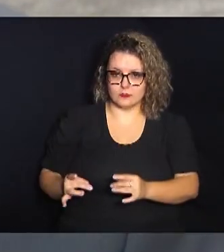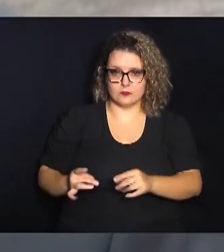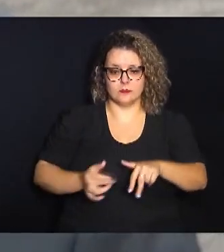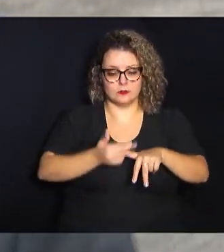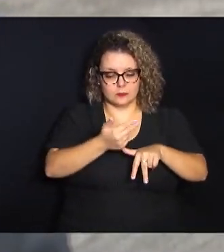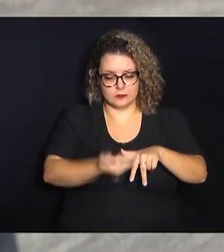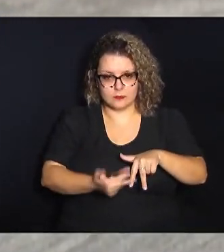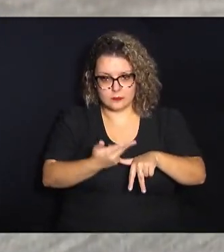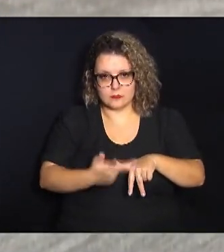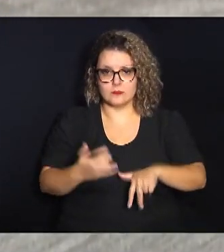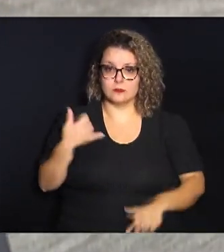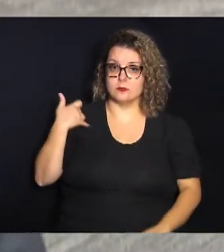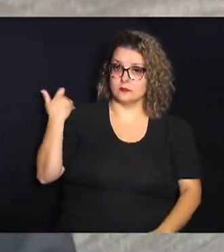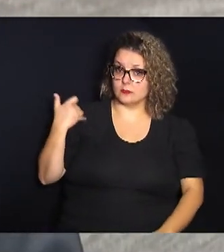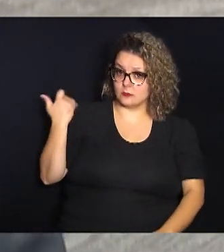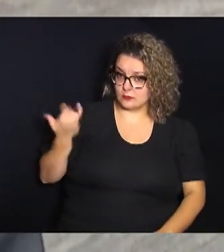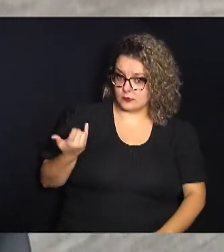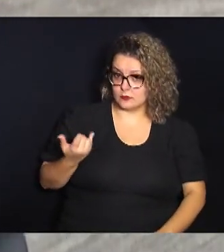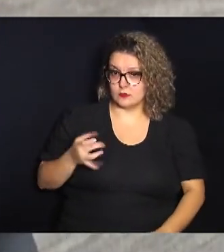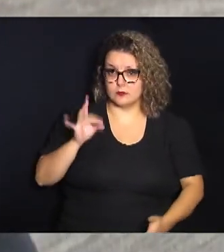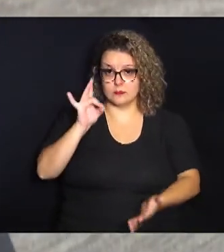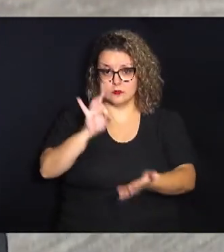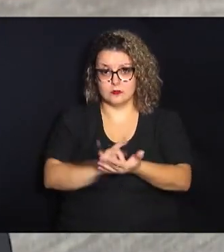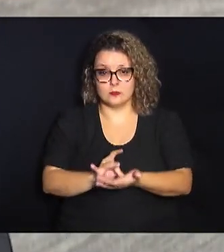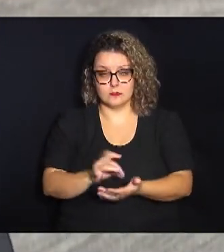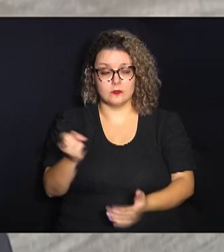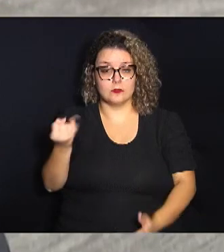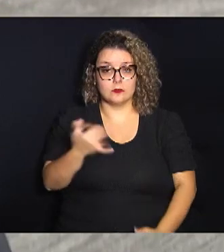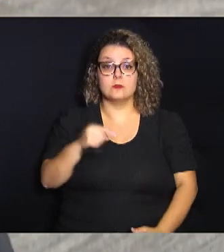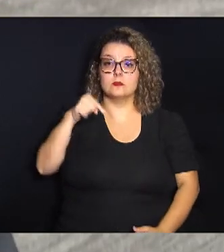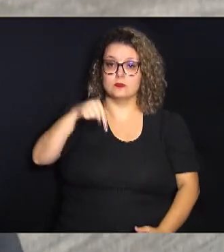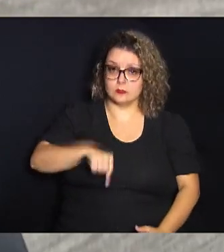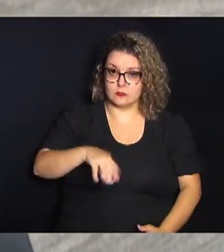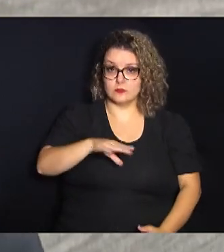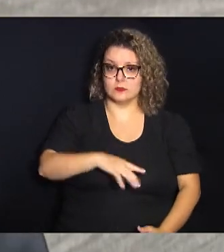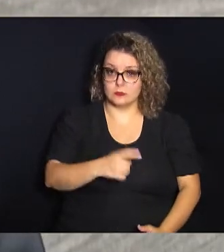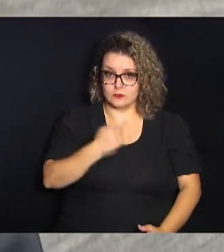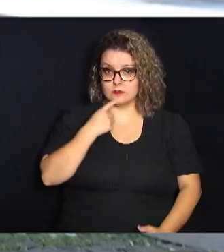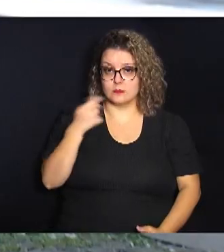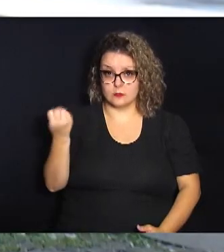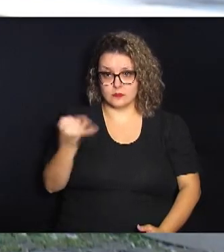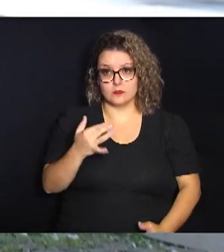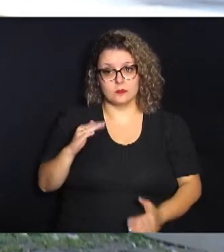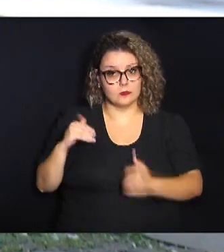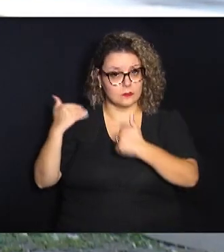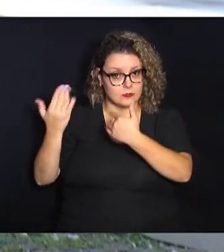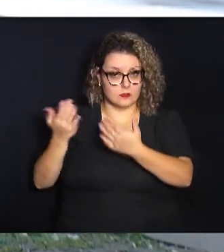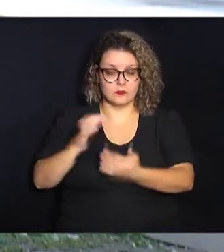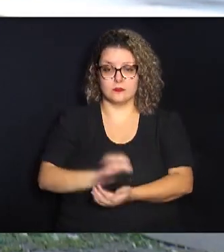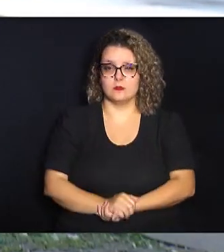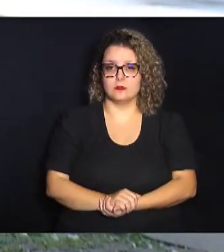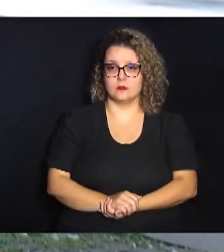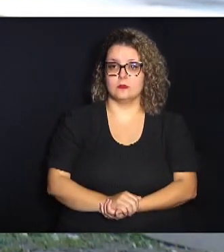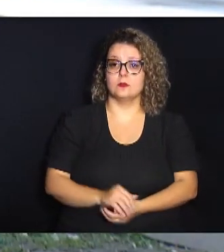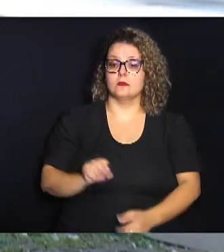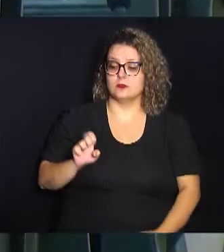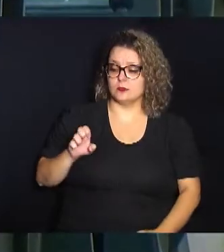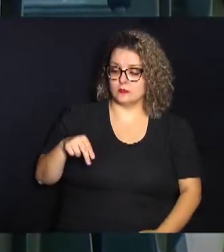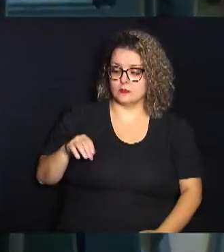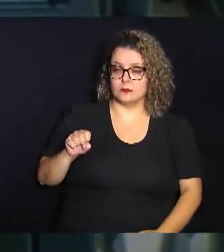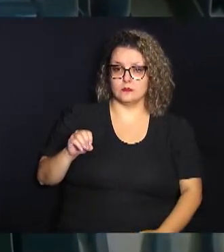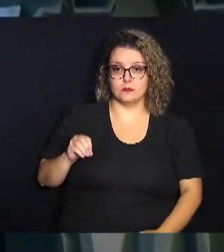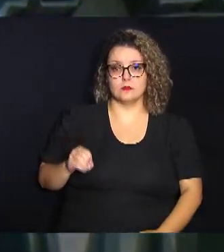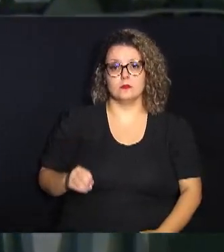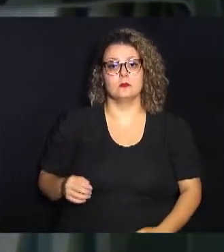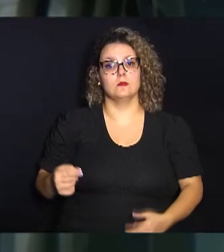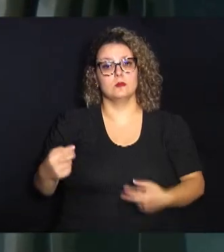por faixa etária por origem quantos são de Campinas mesmo quantos são de fora Além do censo Rossini questiona